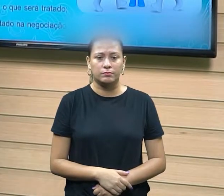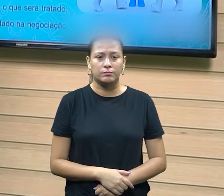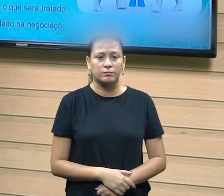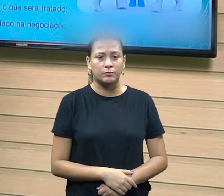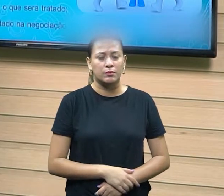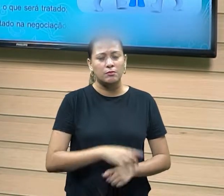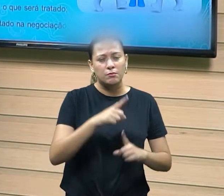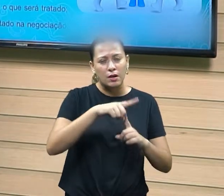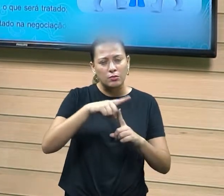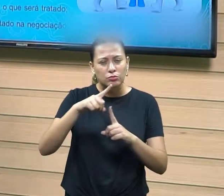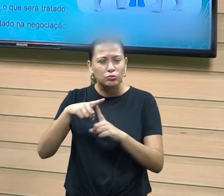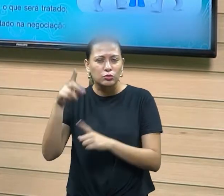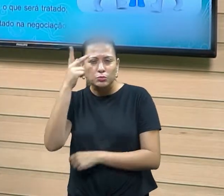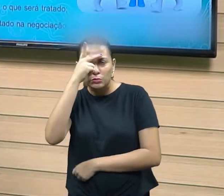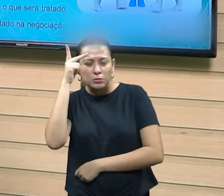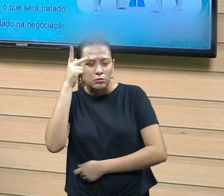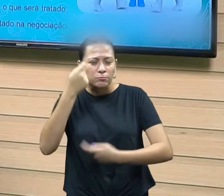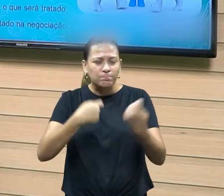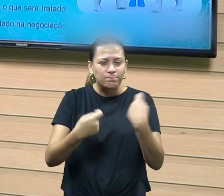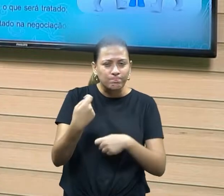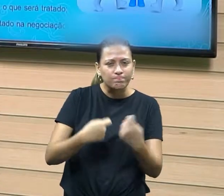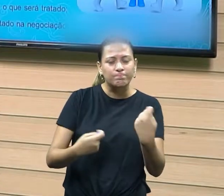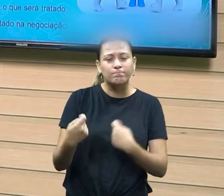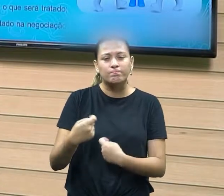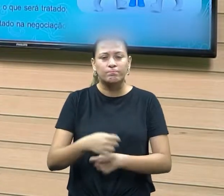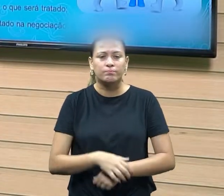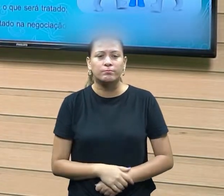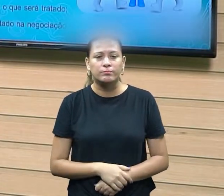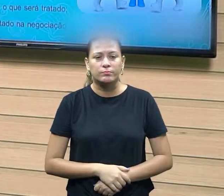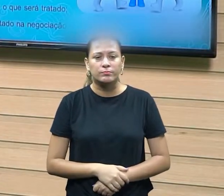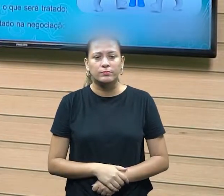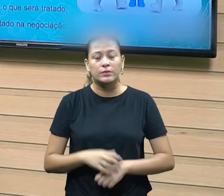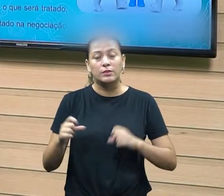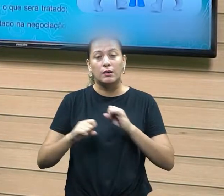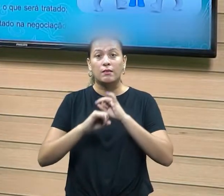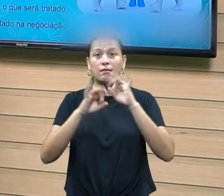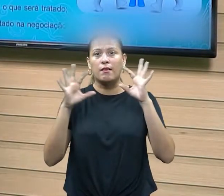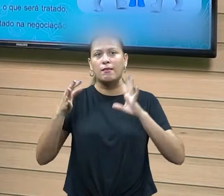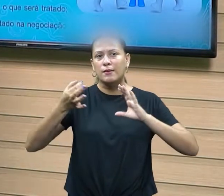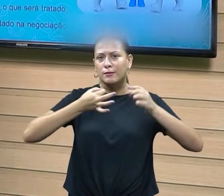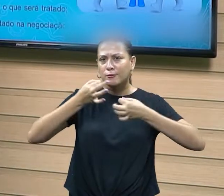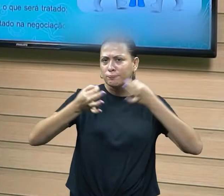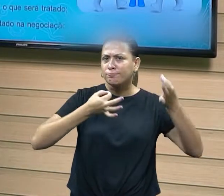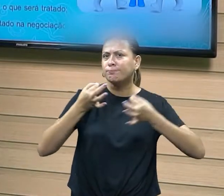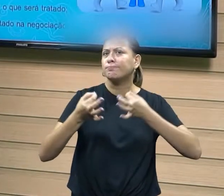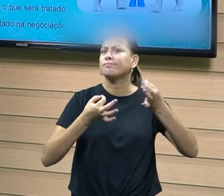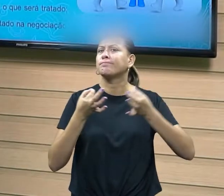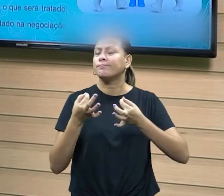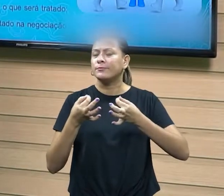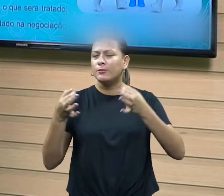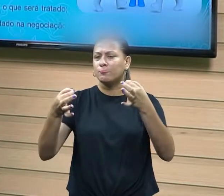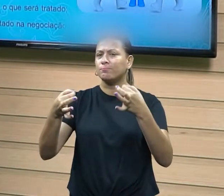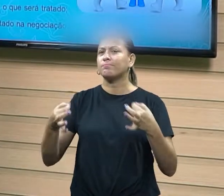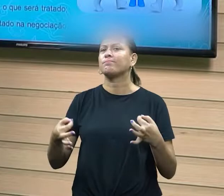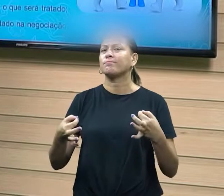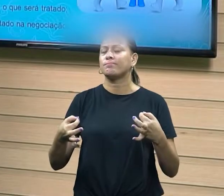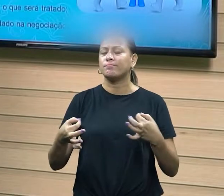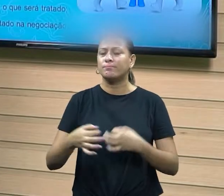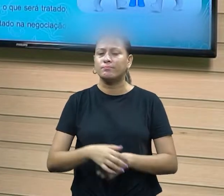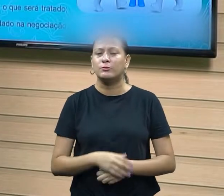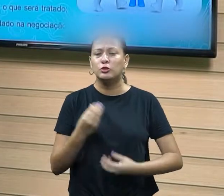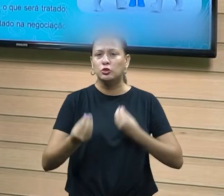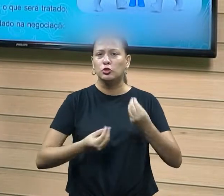estilos de negociadores e justamente ela vai deixar bem claro essa questão da clareza nos meus argumentos, meu argumento tem que ser claro quando eu vou negociar,